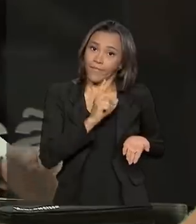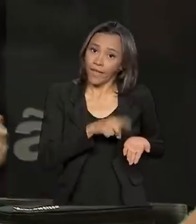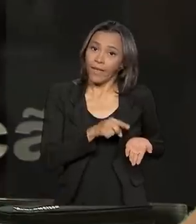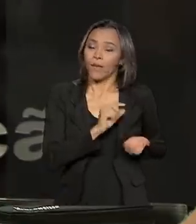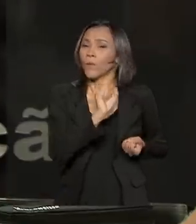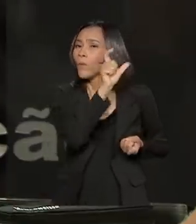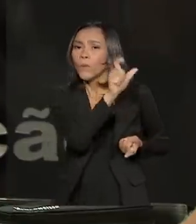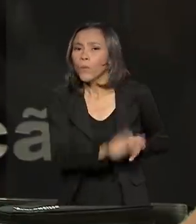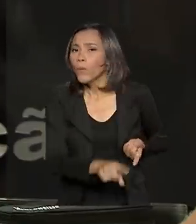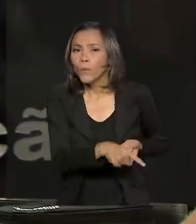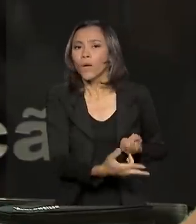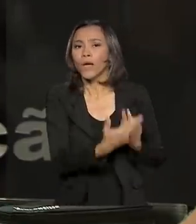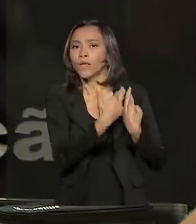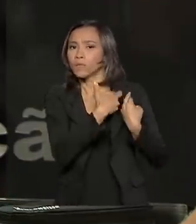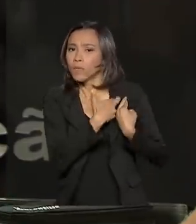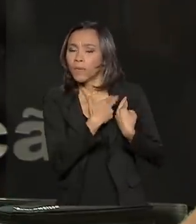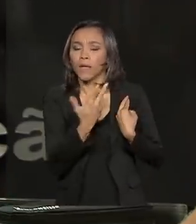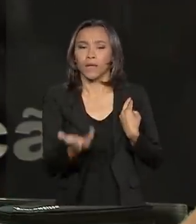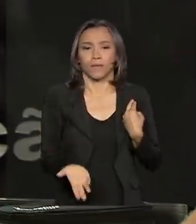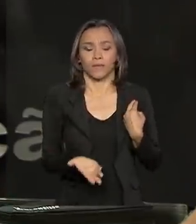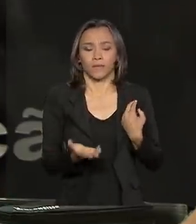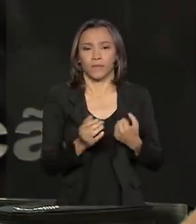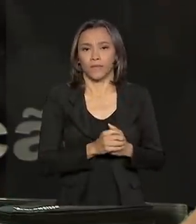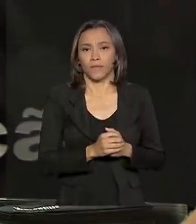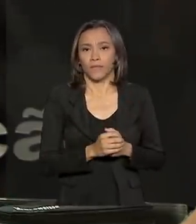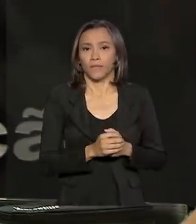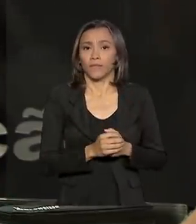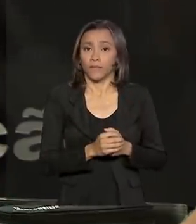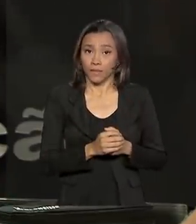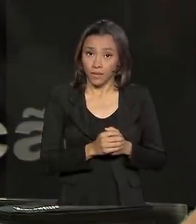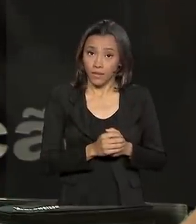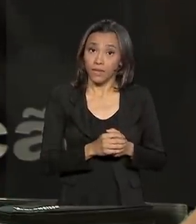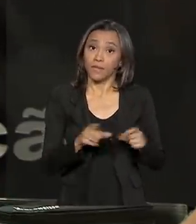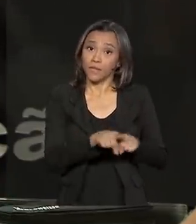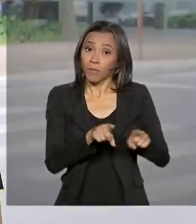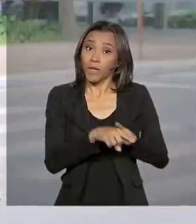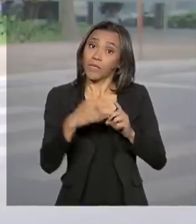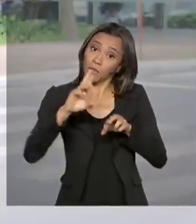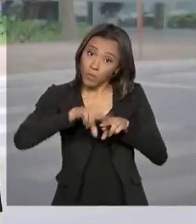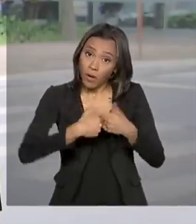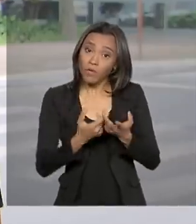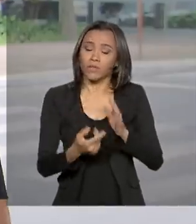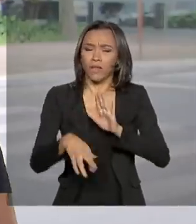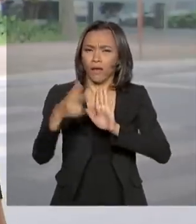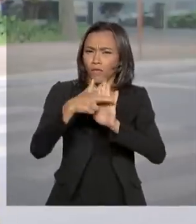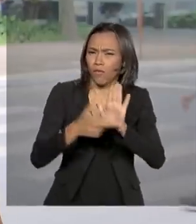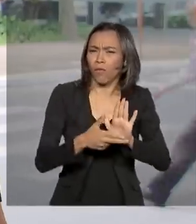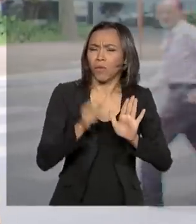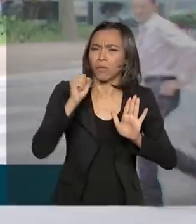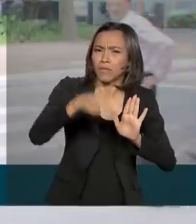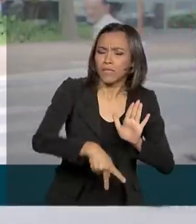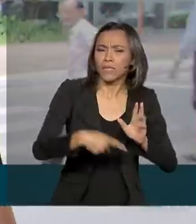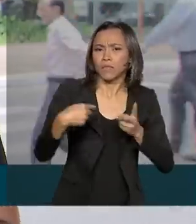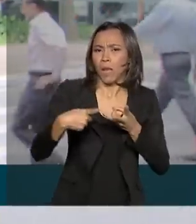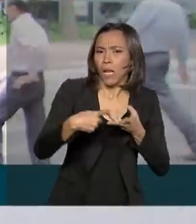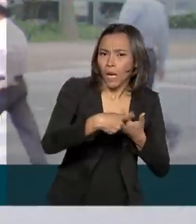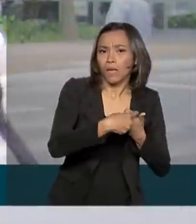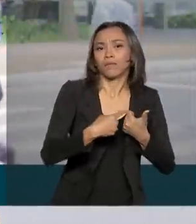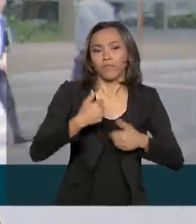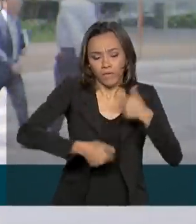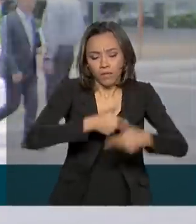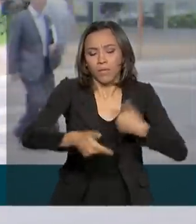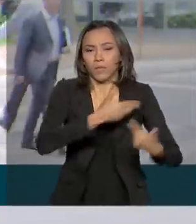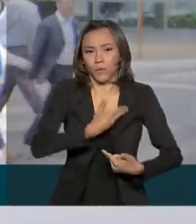corretas de responsabilidade fiscal, de passar a reforma da Previdência. Todo ano o governo repassa para os